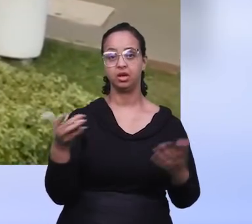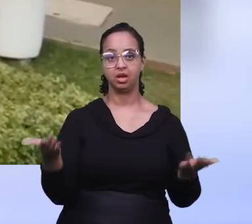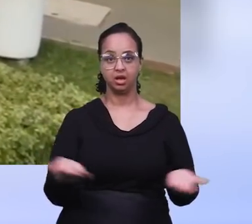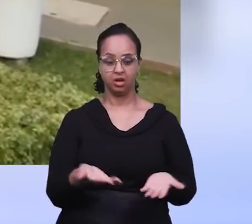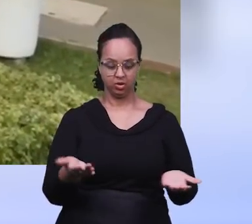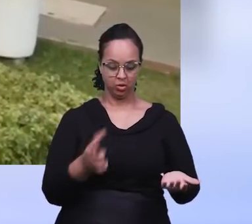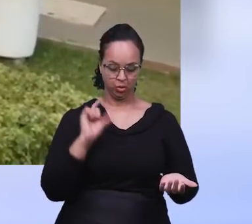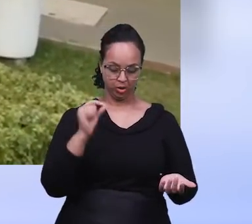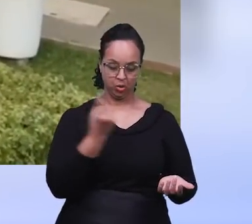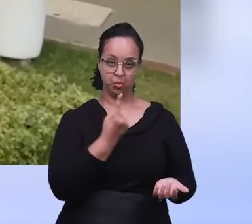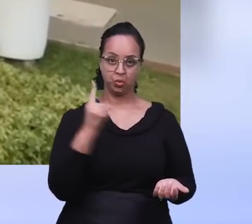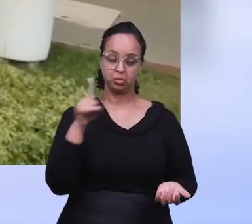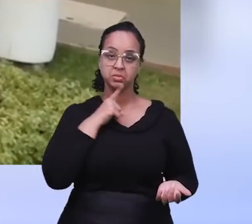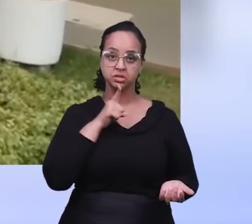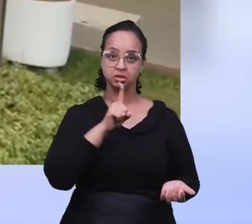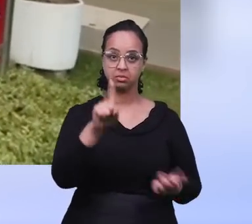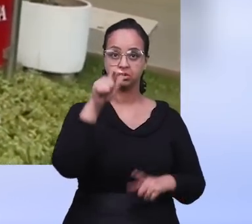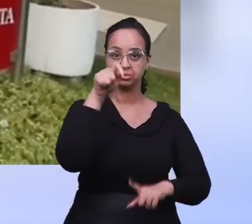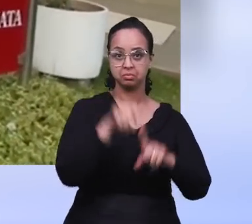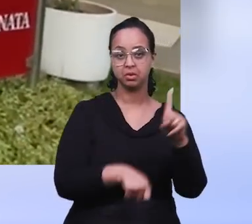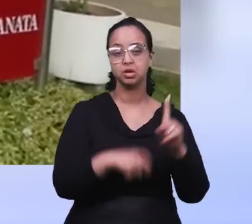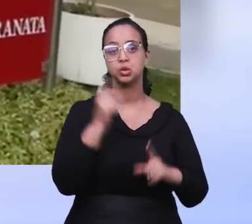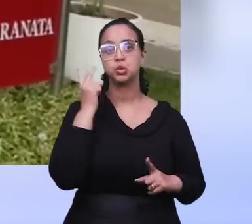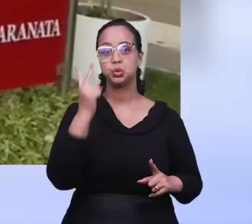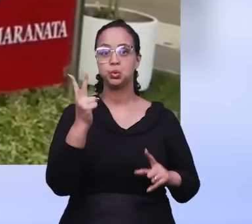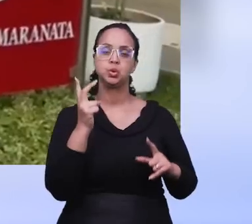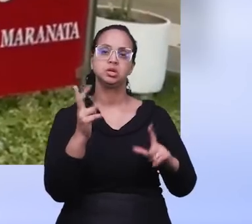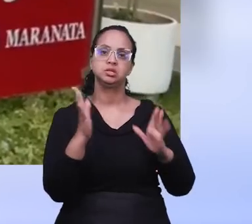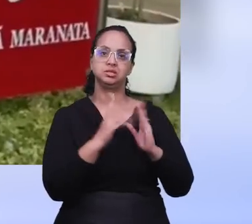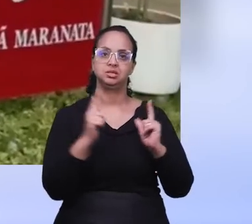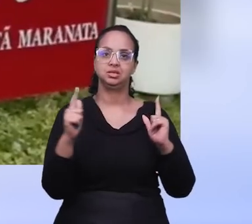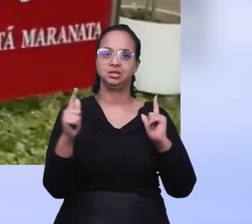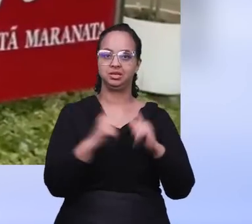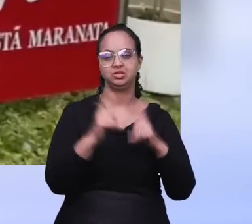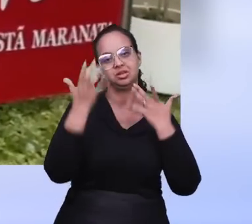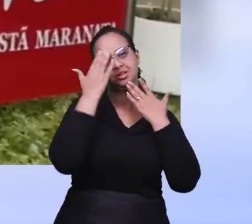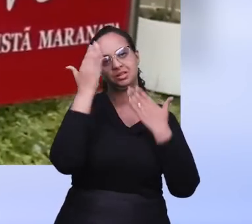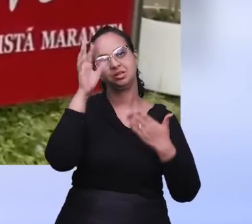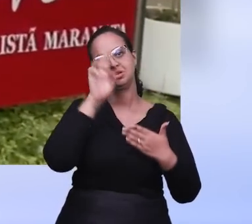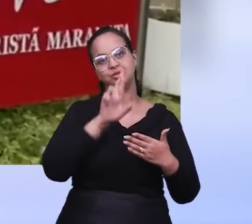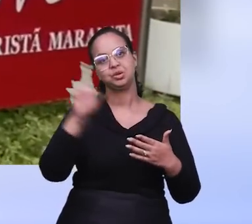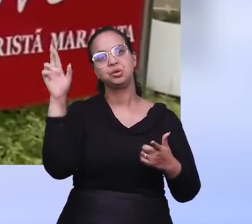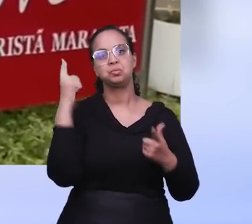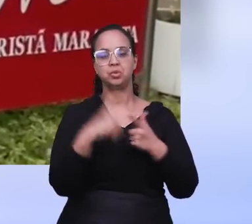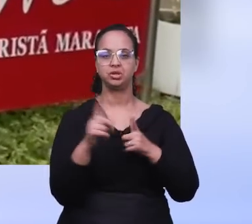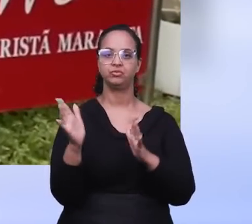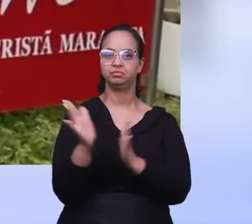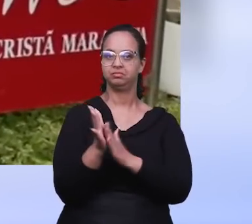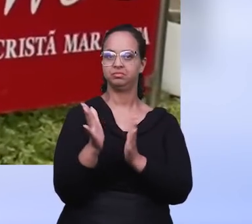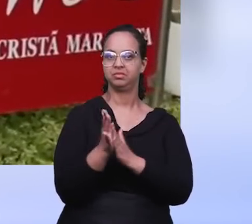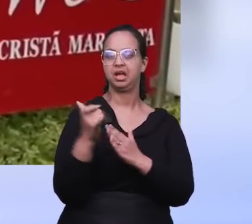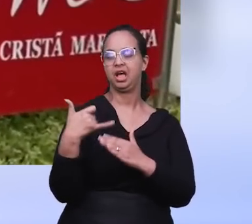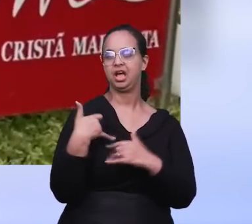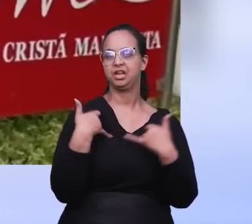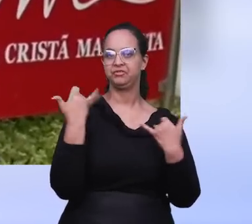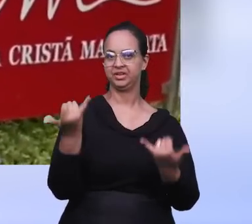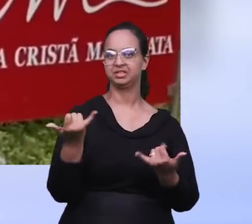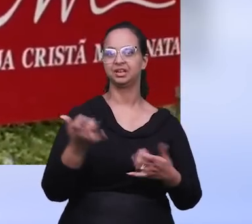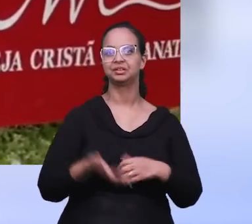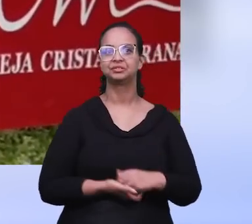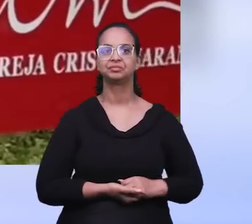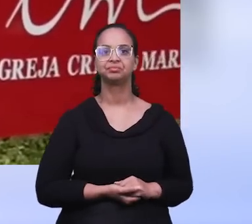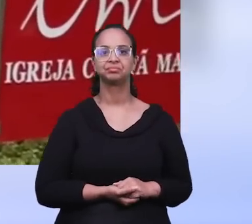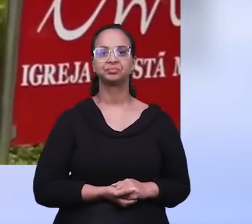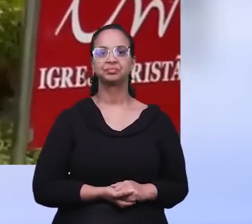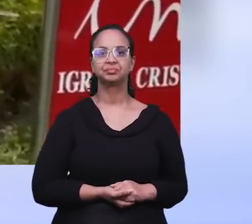nessa última semana do mês. Duas igrejas louvaram ao Senhor, por seu aniversário. Acompanhem